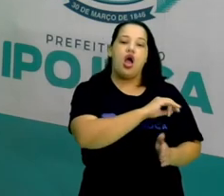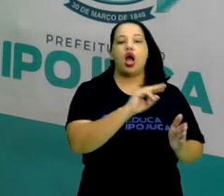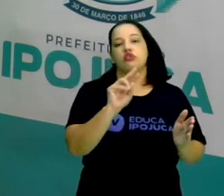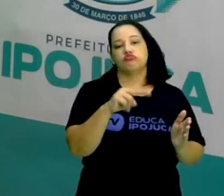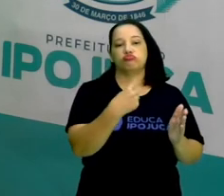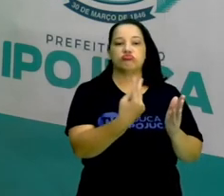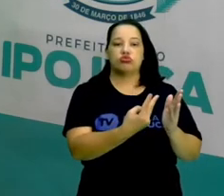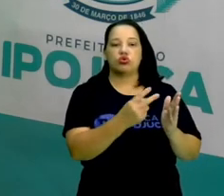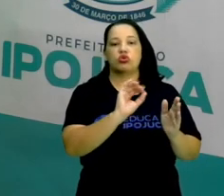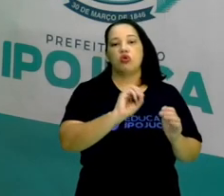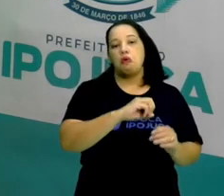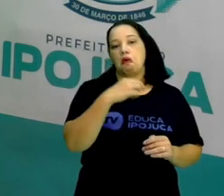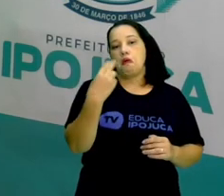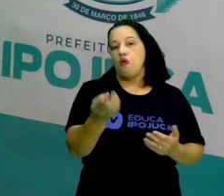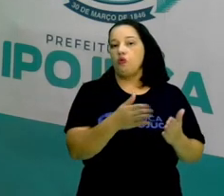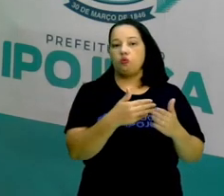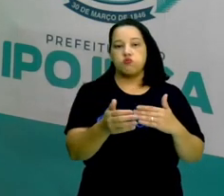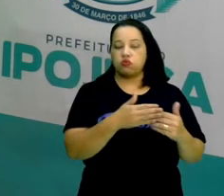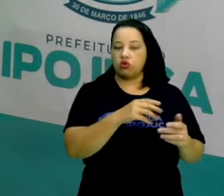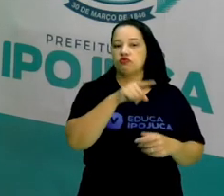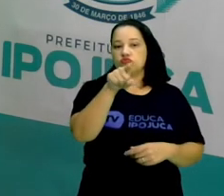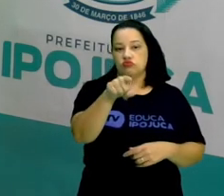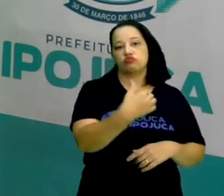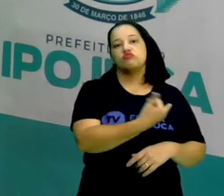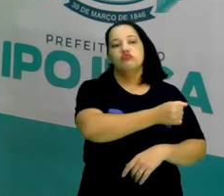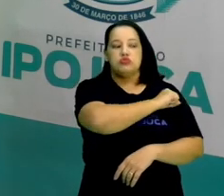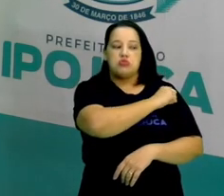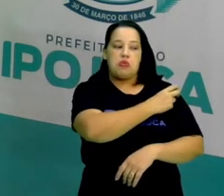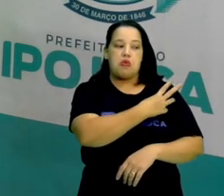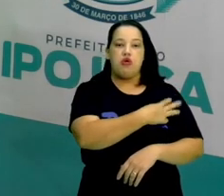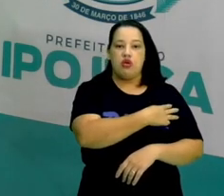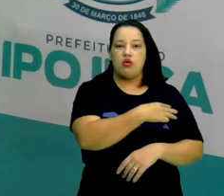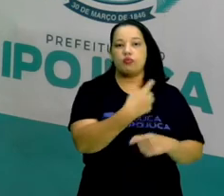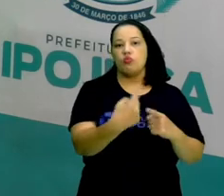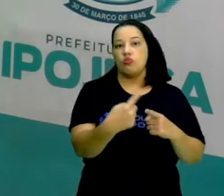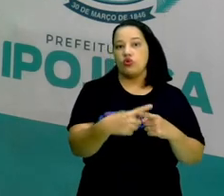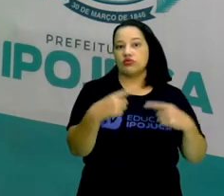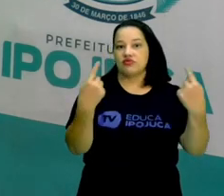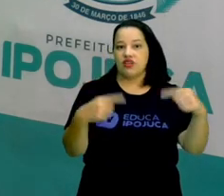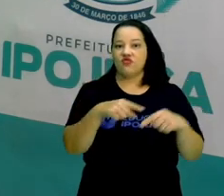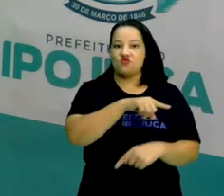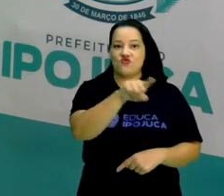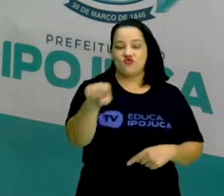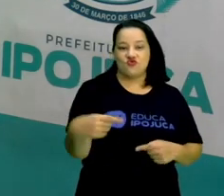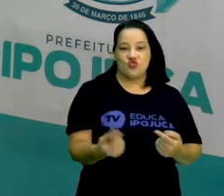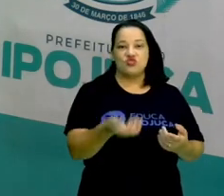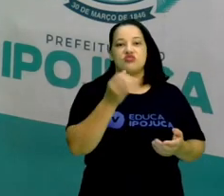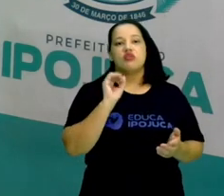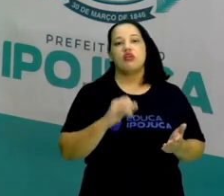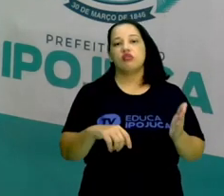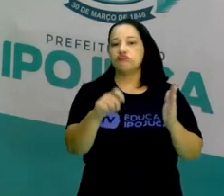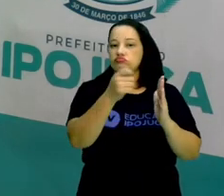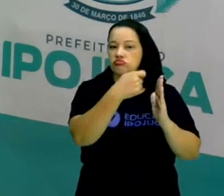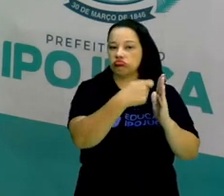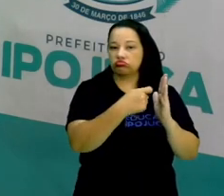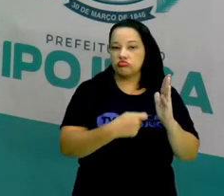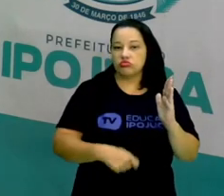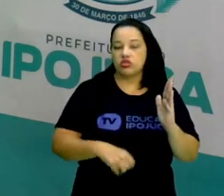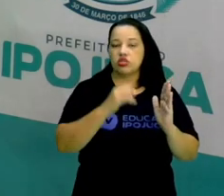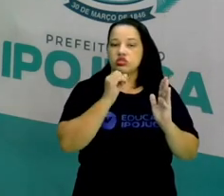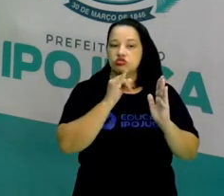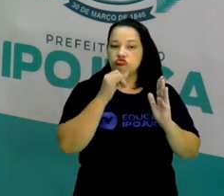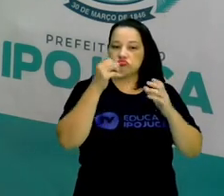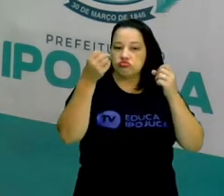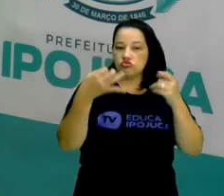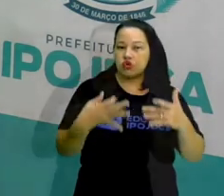turmas que você possa ser. Porque o nosso desafio é você criar um relato pensando sobre Ipojuca,